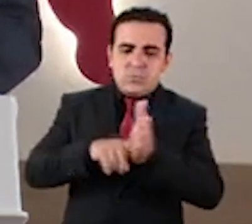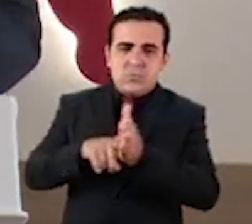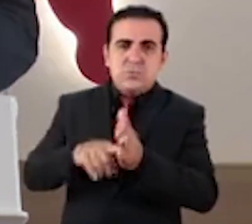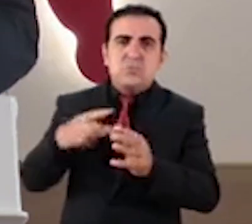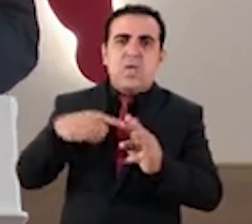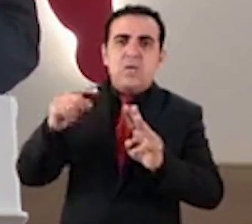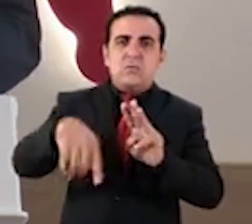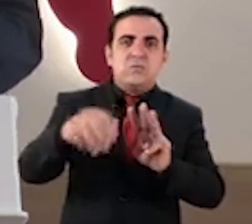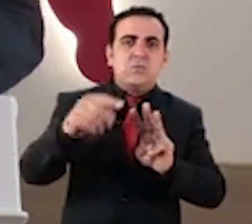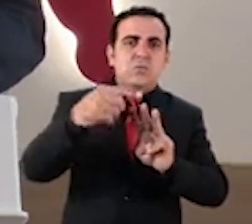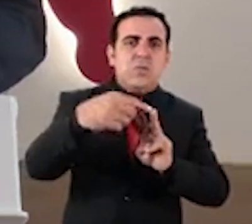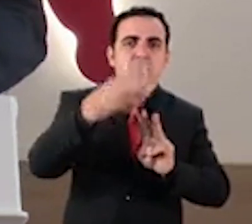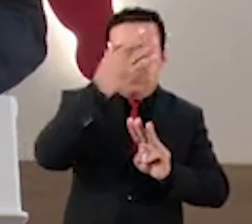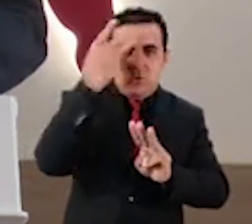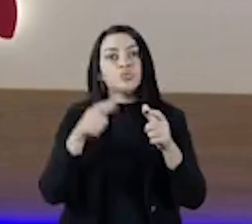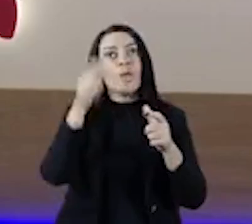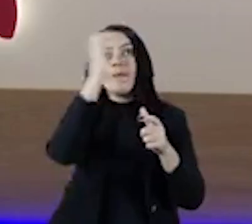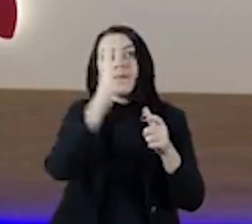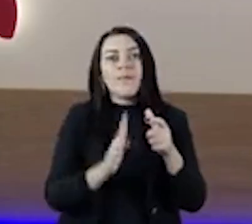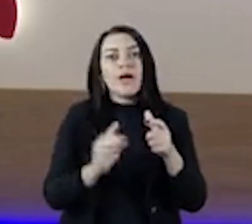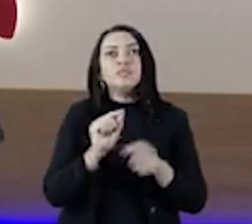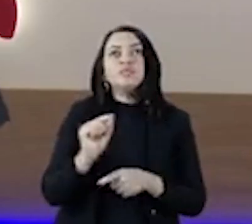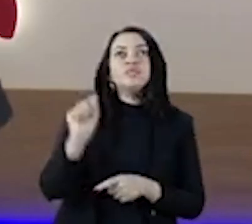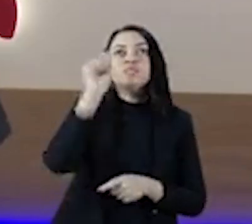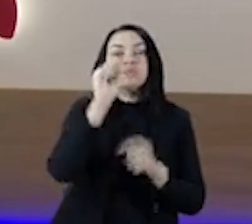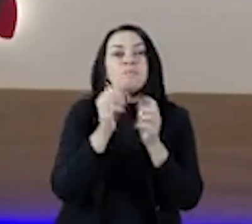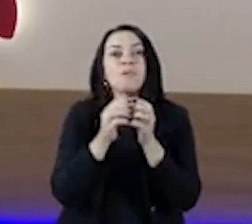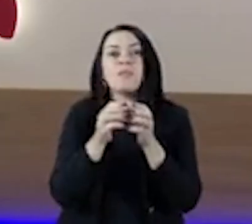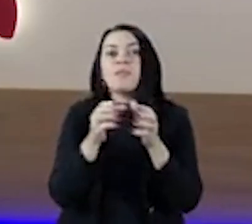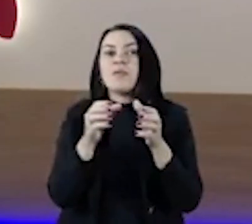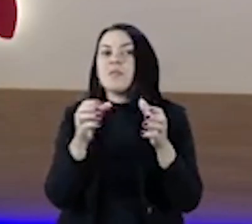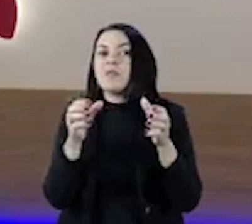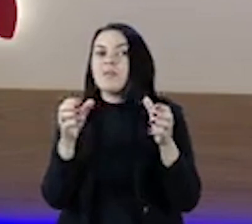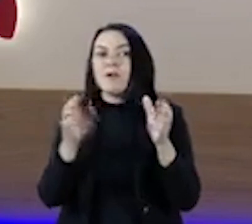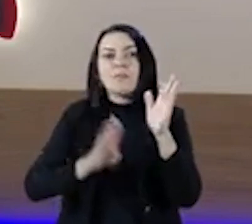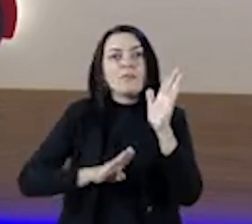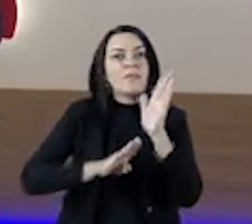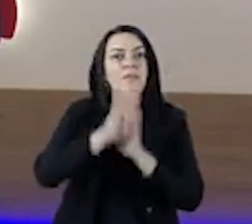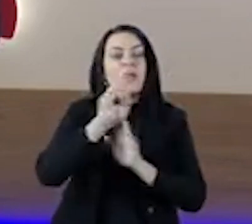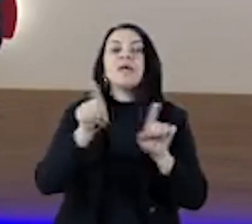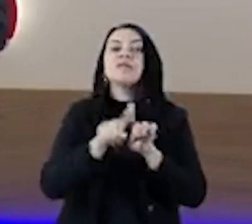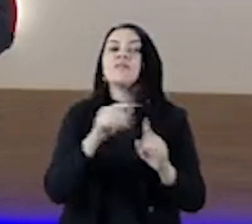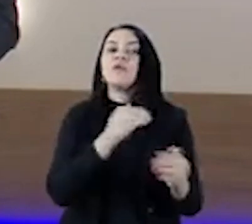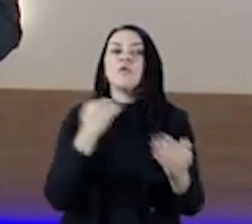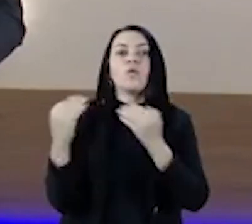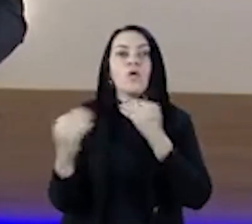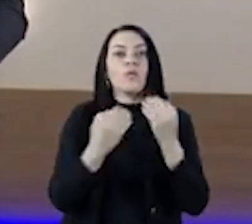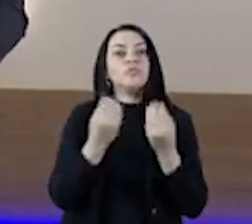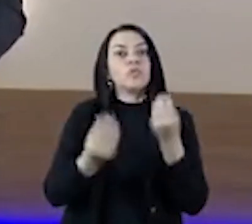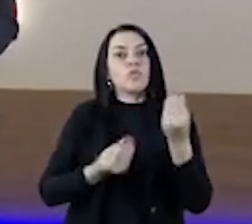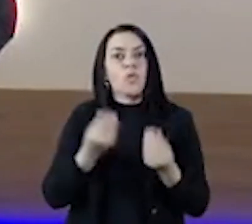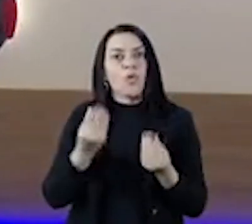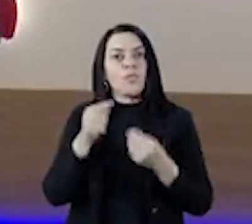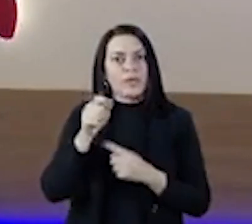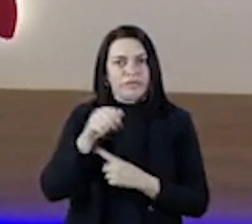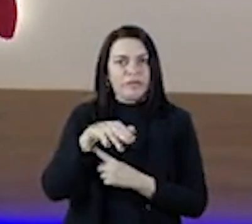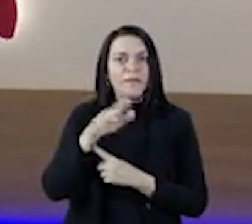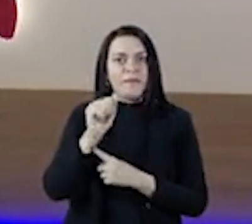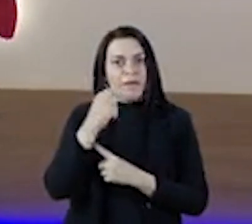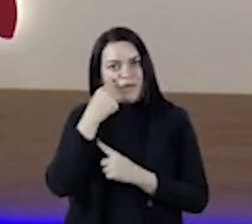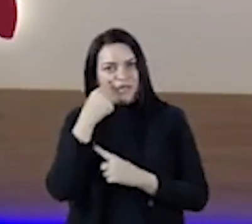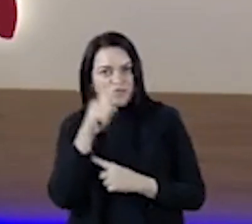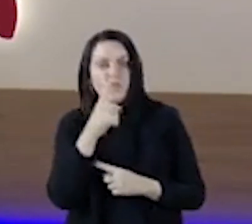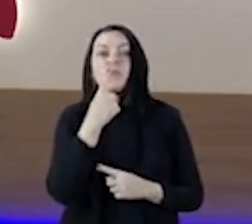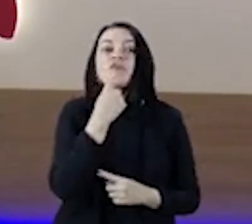mortes pela doença Mas a taxa de contágio no Estado continua abaixo de 1 na comparação nacional Já são